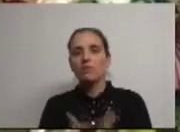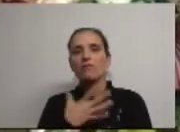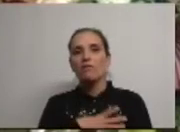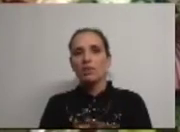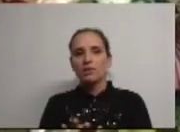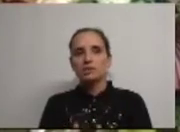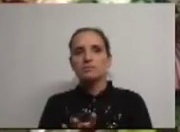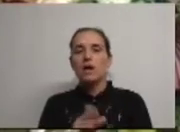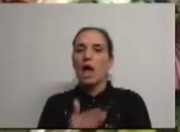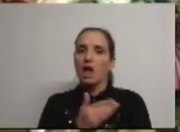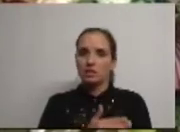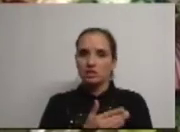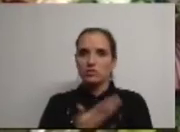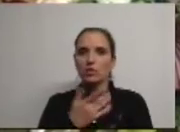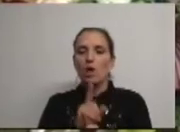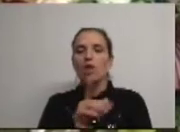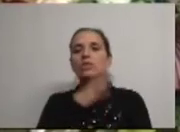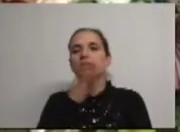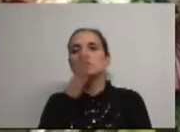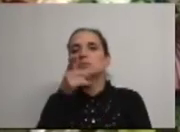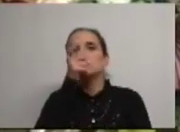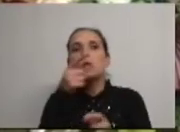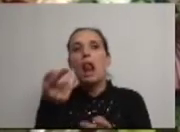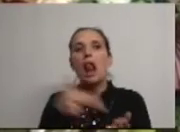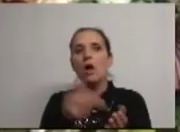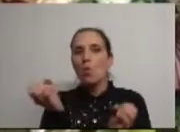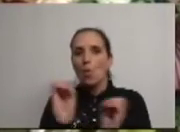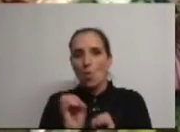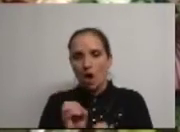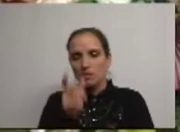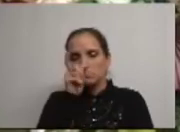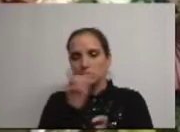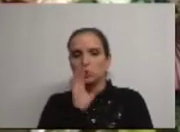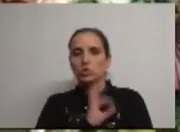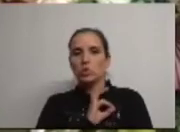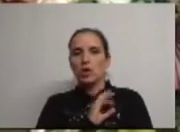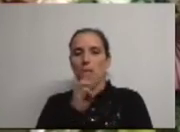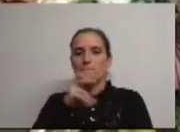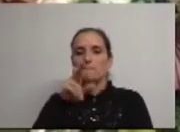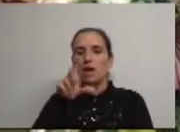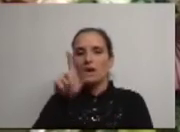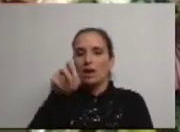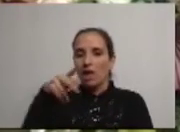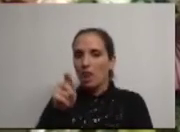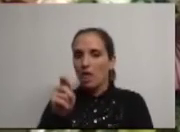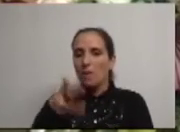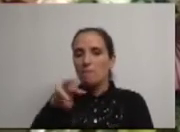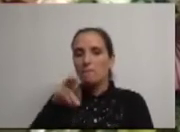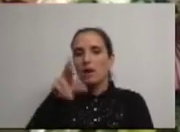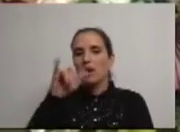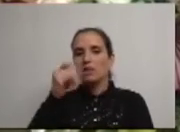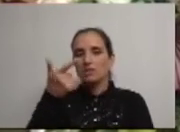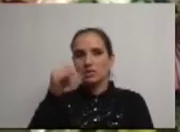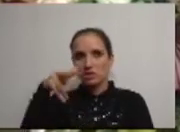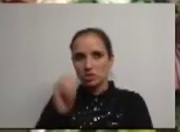Queria, antes de mais, começar por referir as ausências da Sra. Deputada Municipal Marlene Martins, que será substituída por